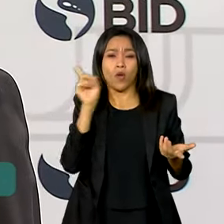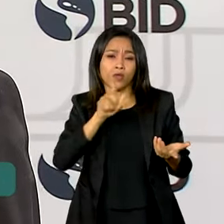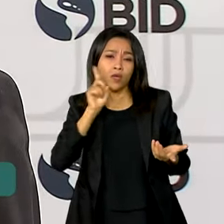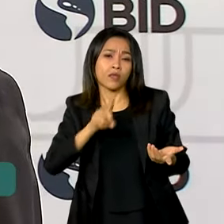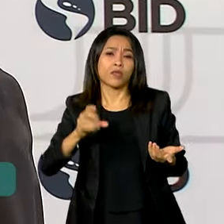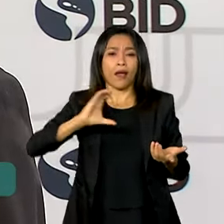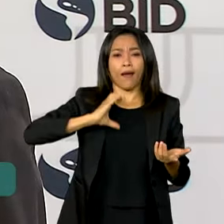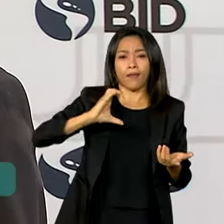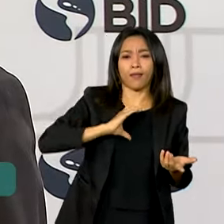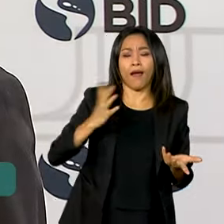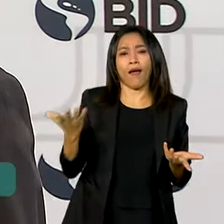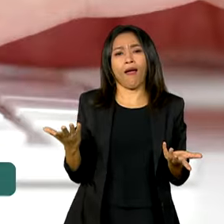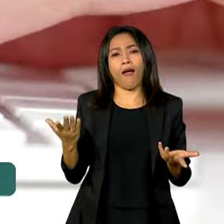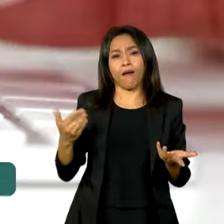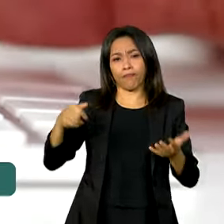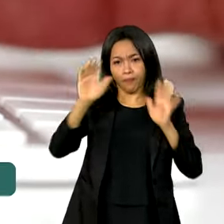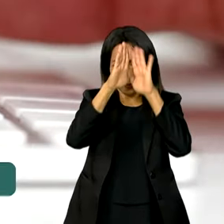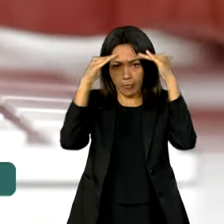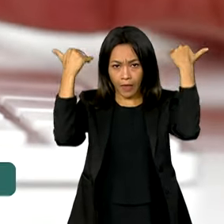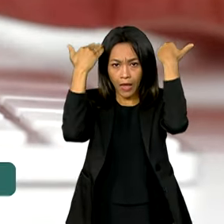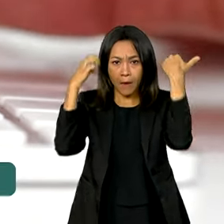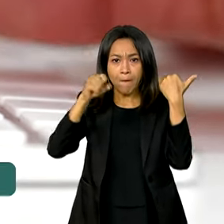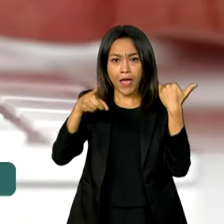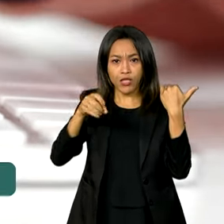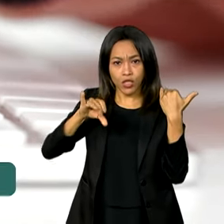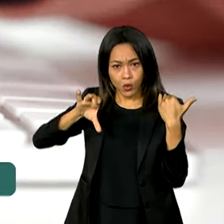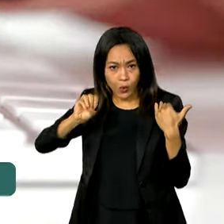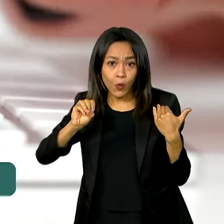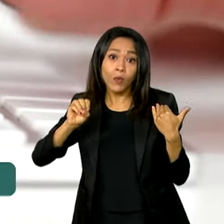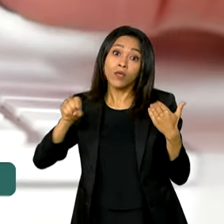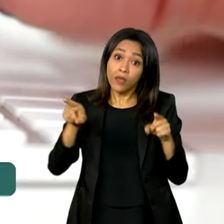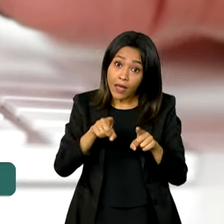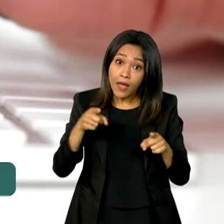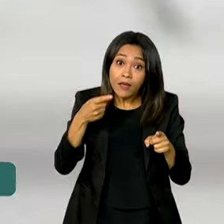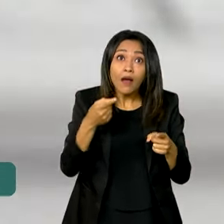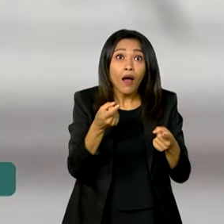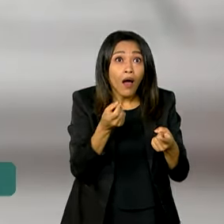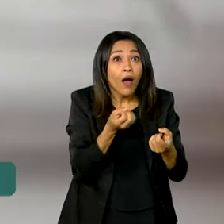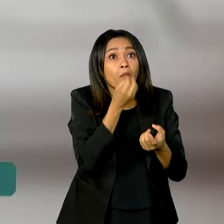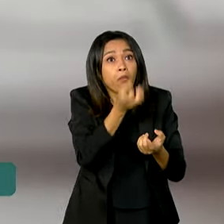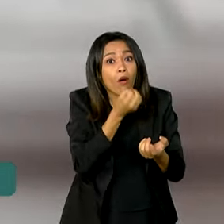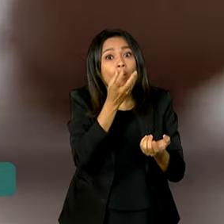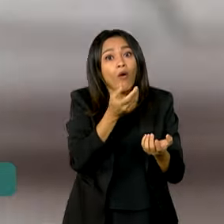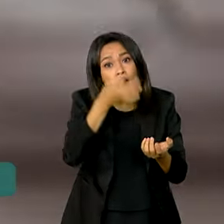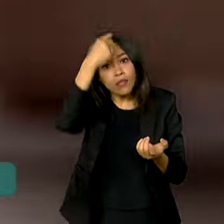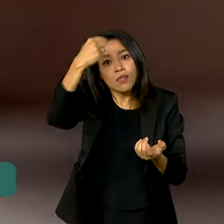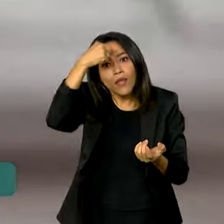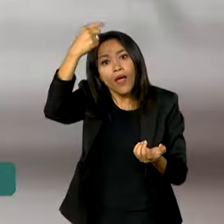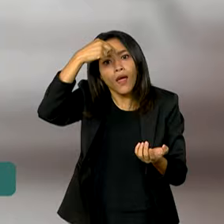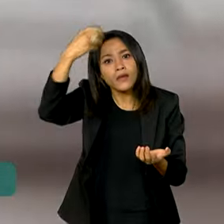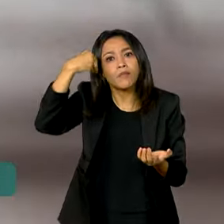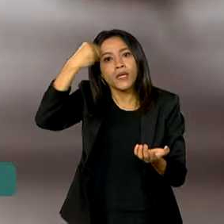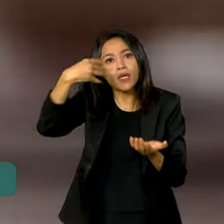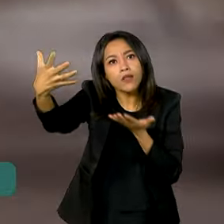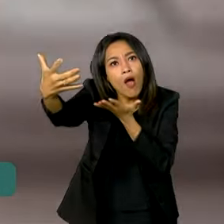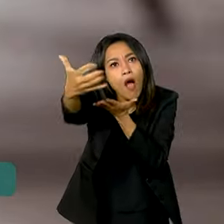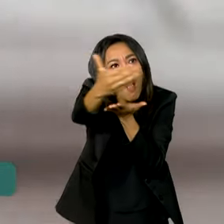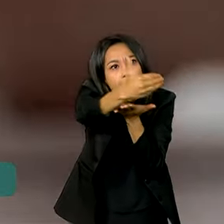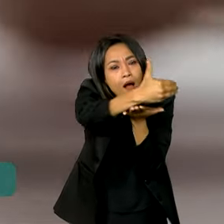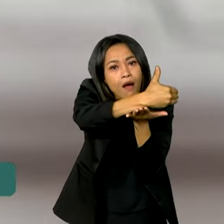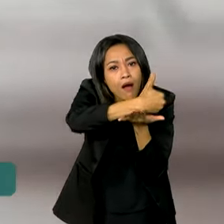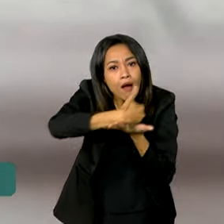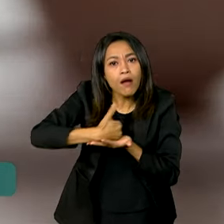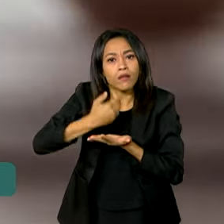Canadá, Estados Unidos, México. Esses países estão trazendo contribuições em termos de conhecimento e experiência que a gente pode também